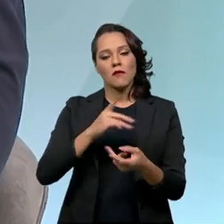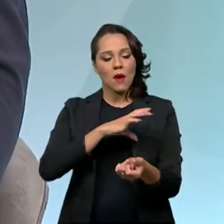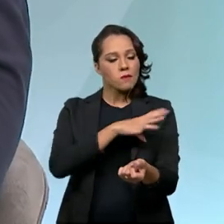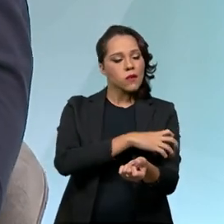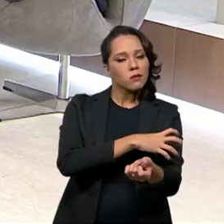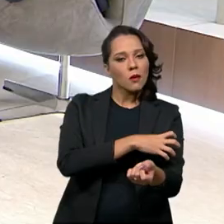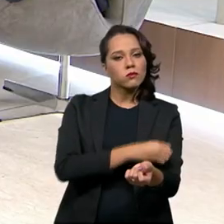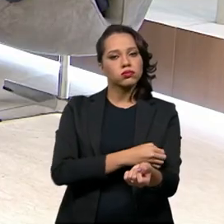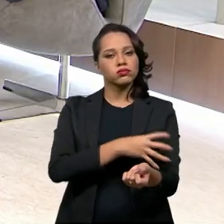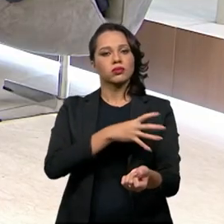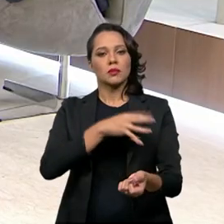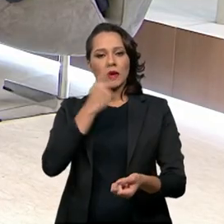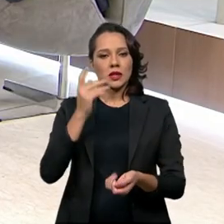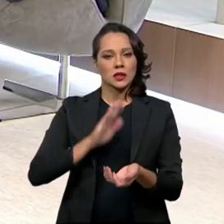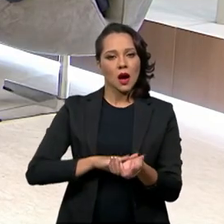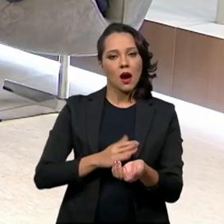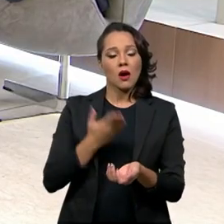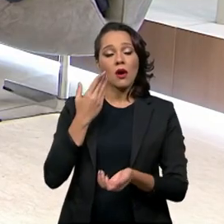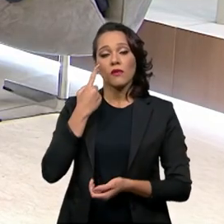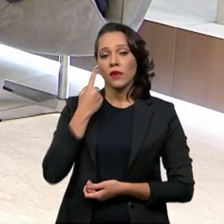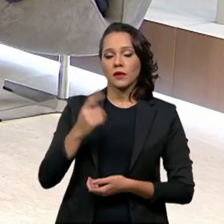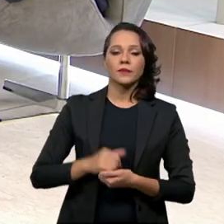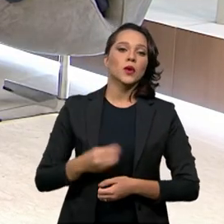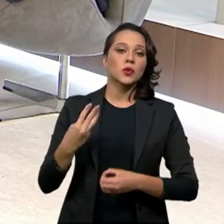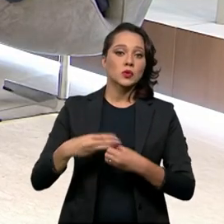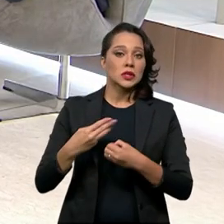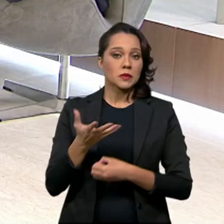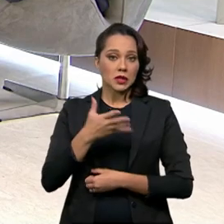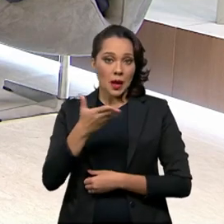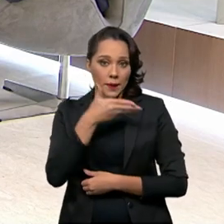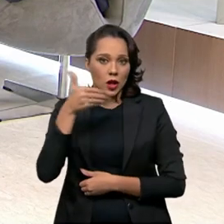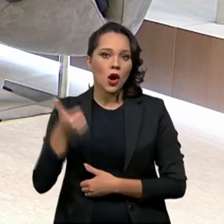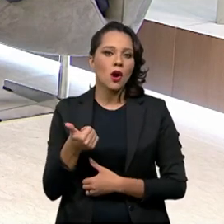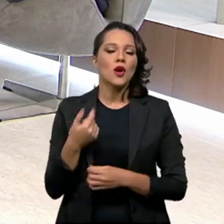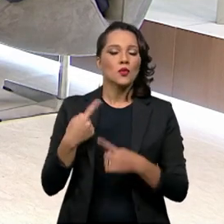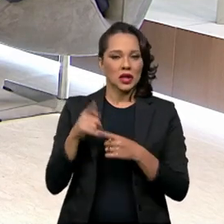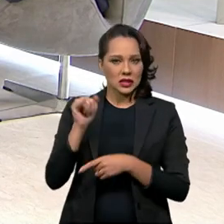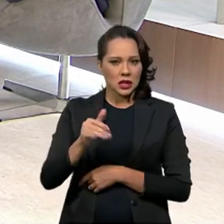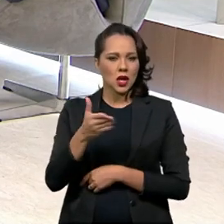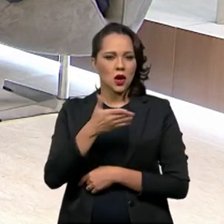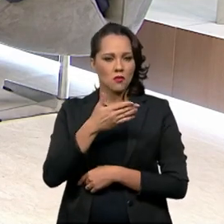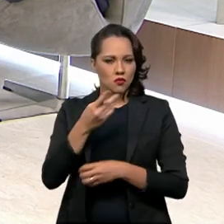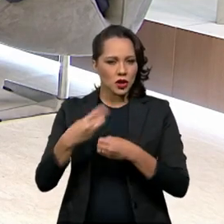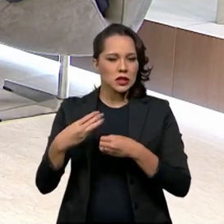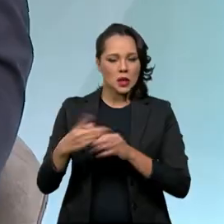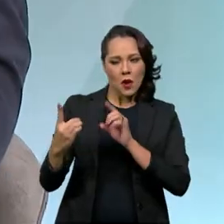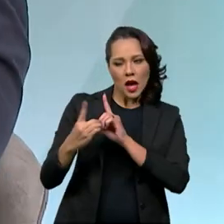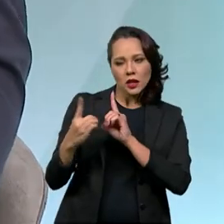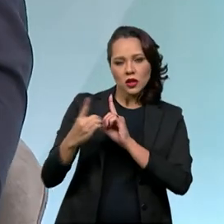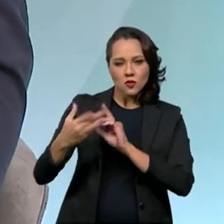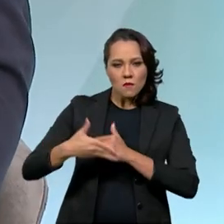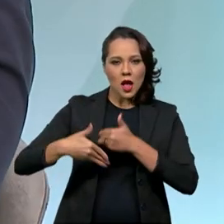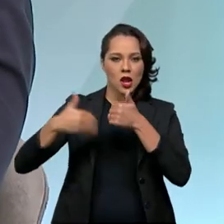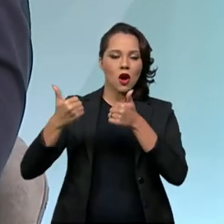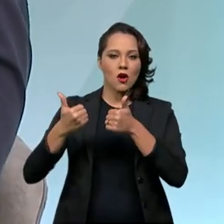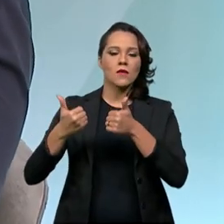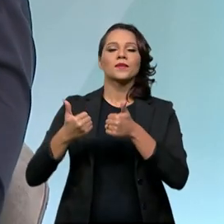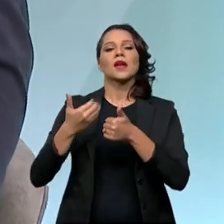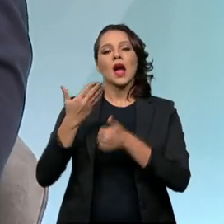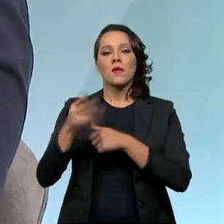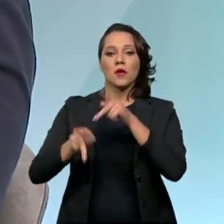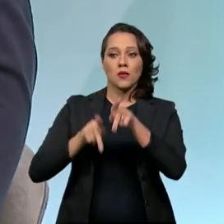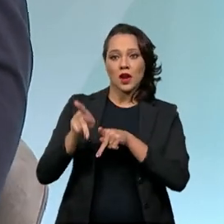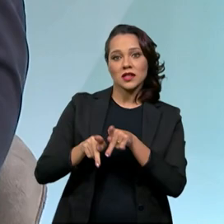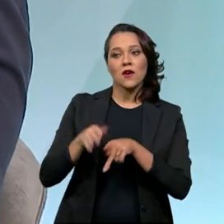municípios hoje, eles correm atrás de melhorar bastante, porque quando eles melhoram, não só eles vão ficar melhor no ranking, e a